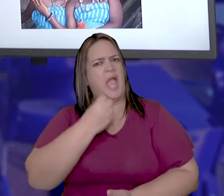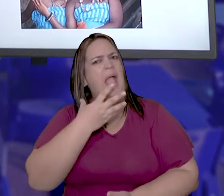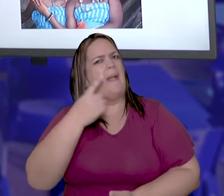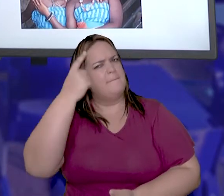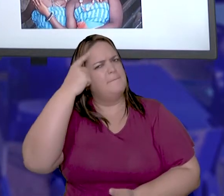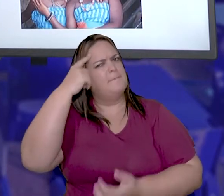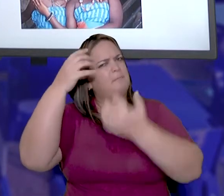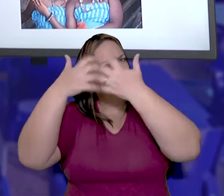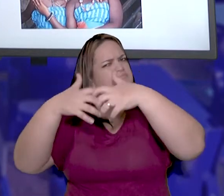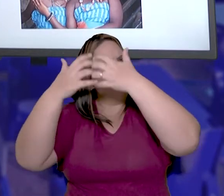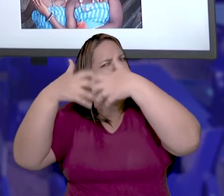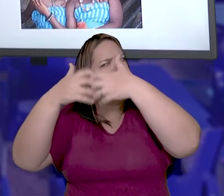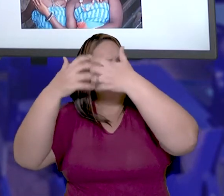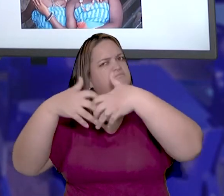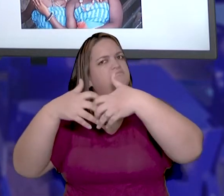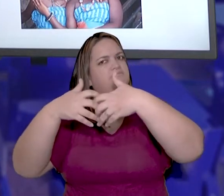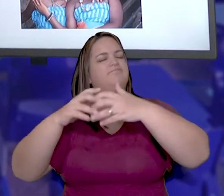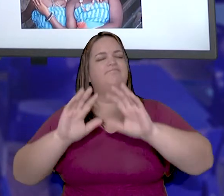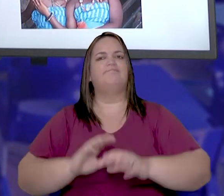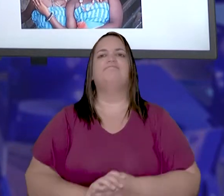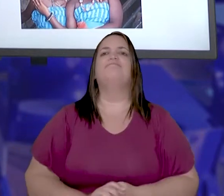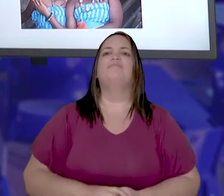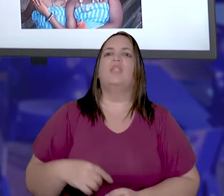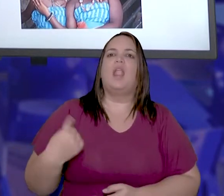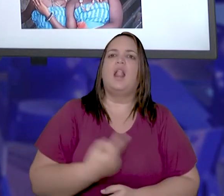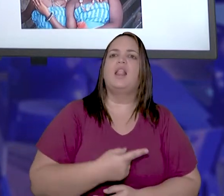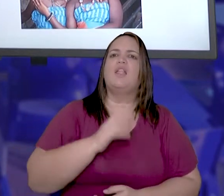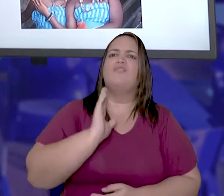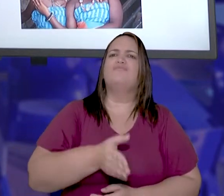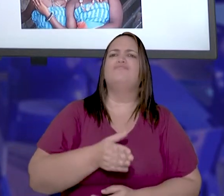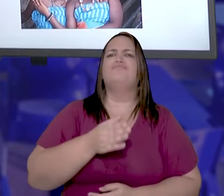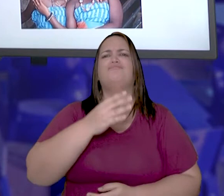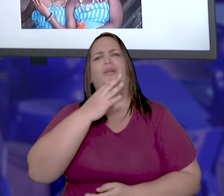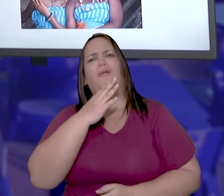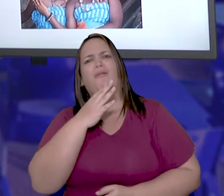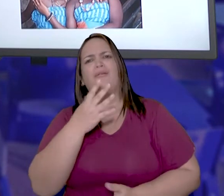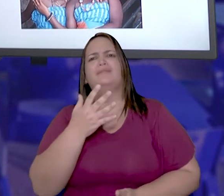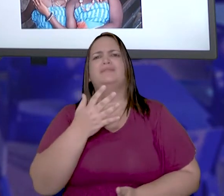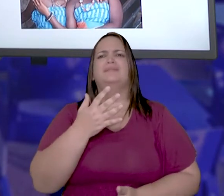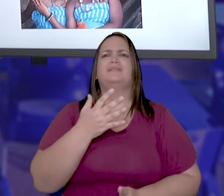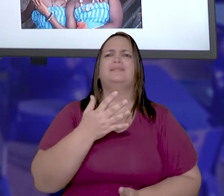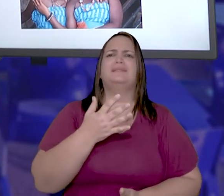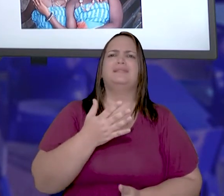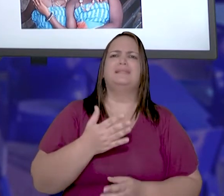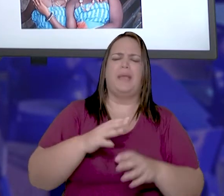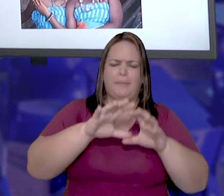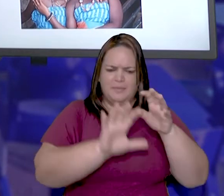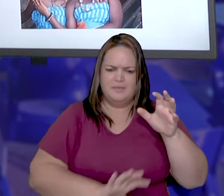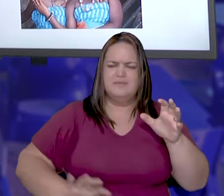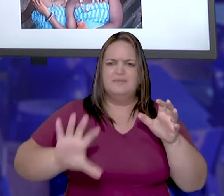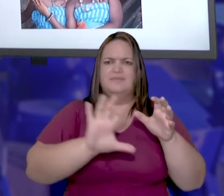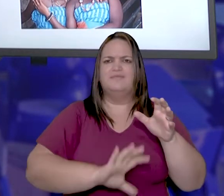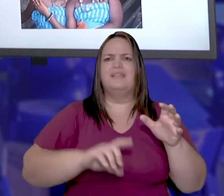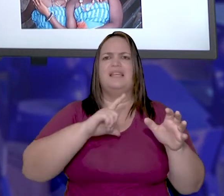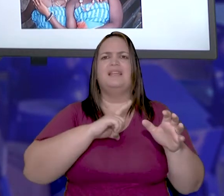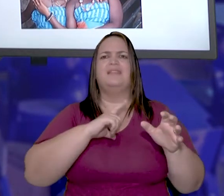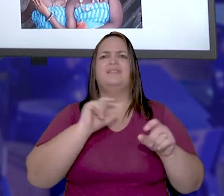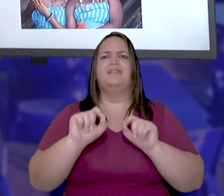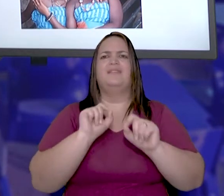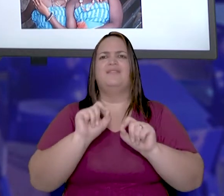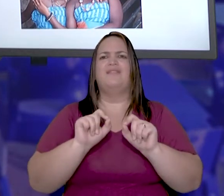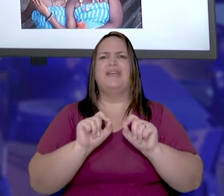divisão para todo o continente? É bom fazer essa reflexão, porque nós vimos que